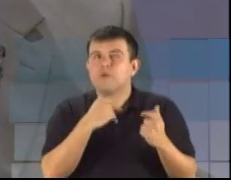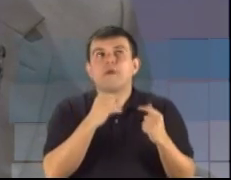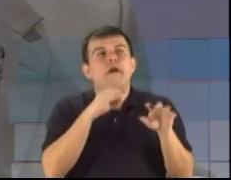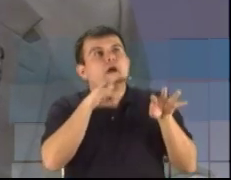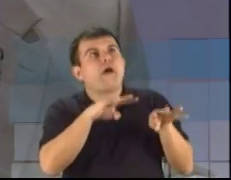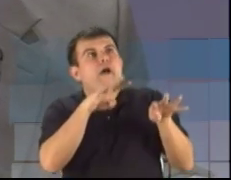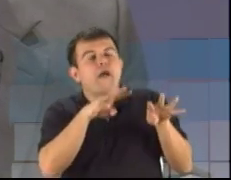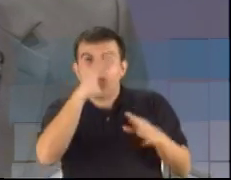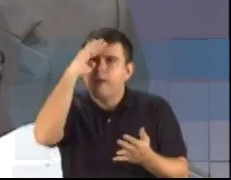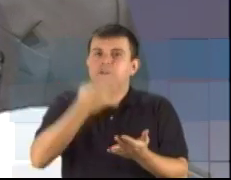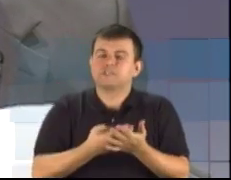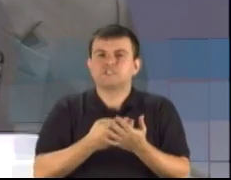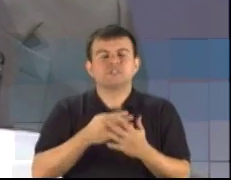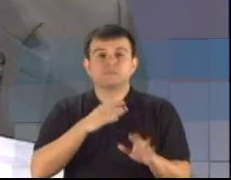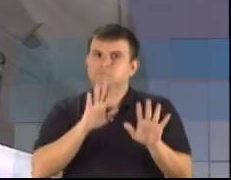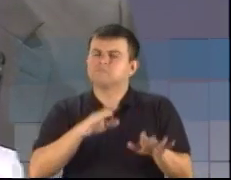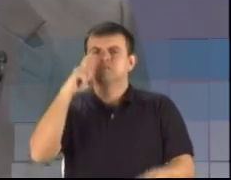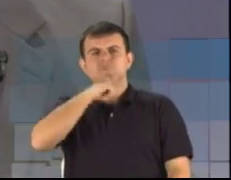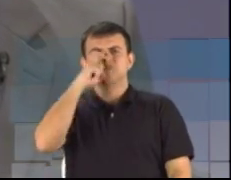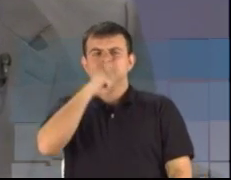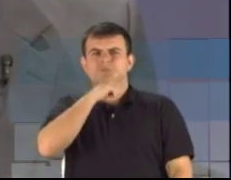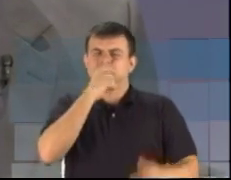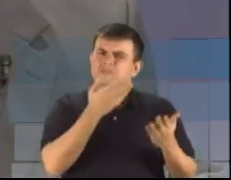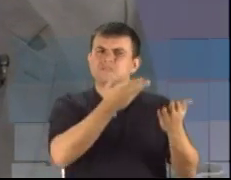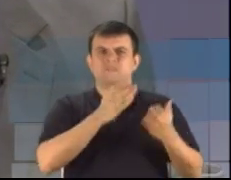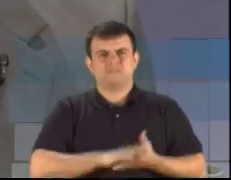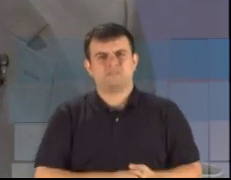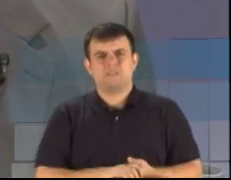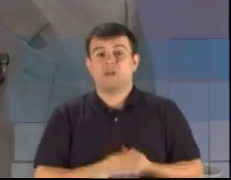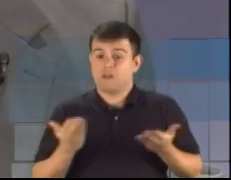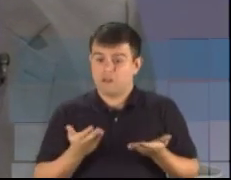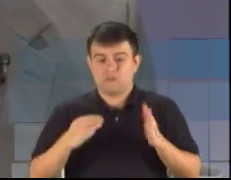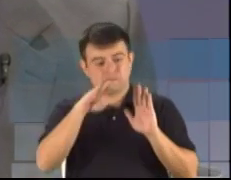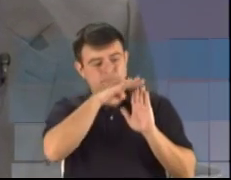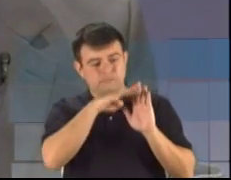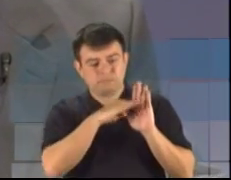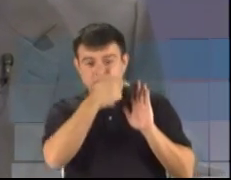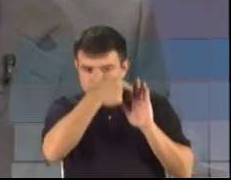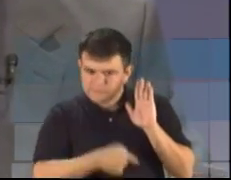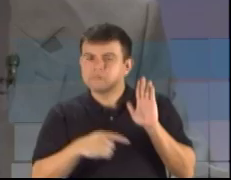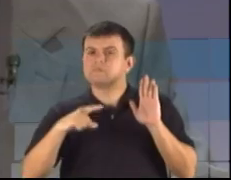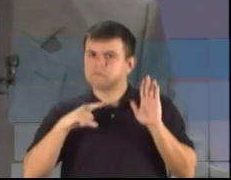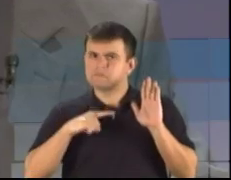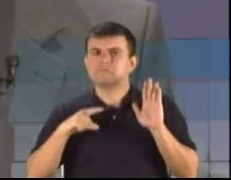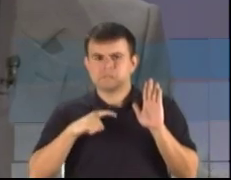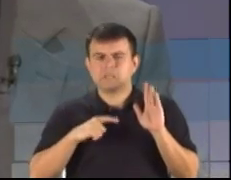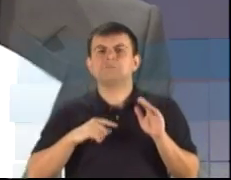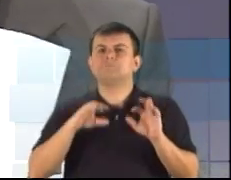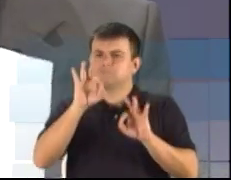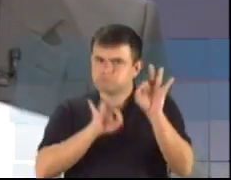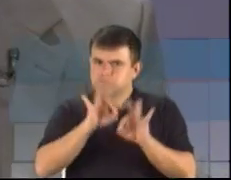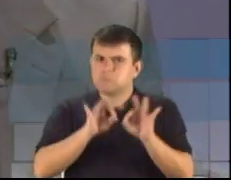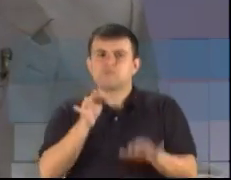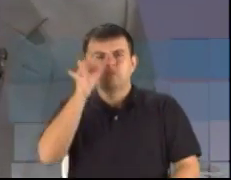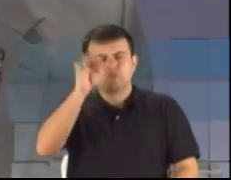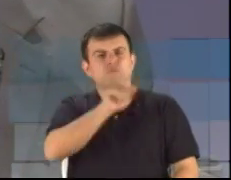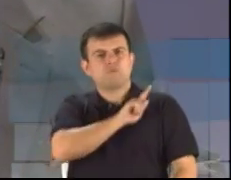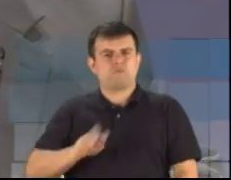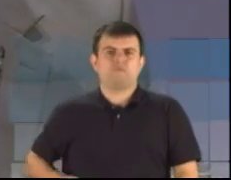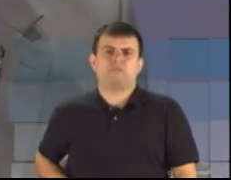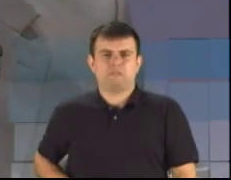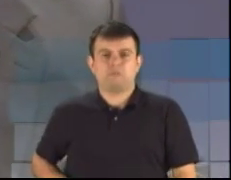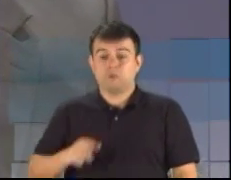Vamos analisar as propostas. Nós temos aqui um programa de governo. O PRTB formalizou um programa de governo e